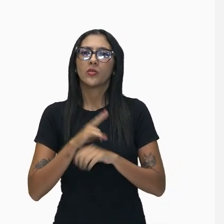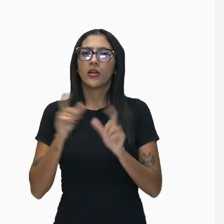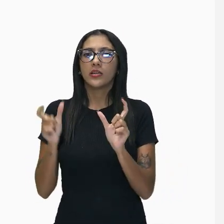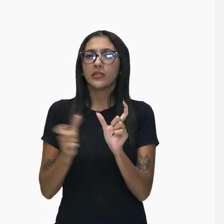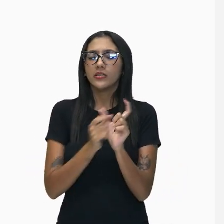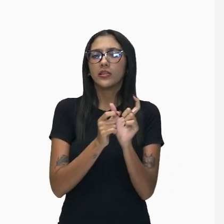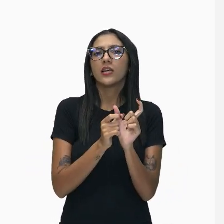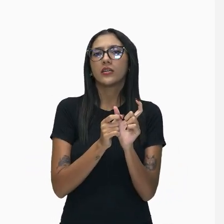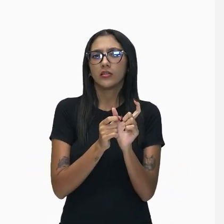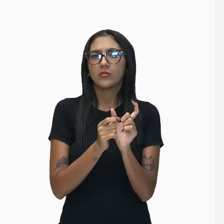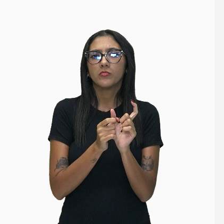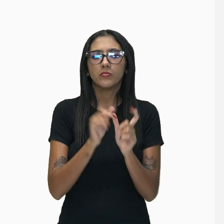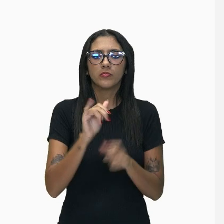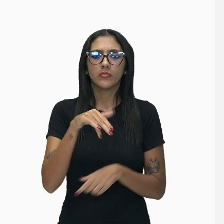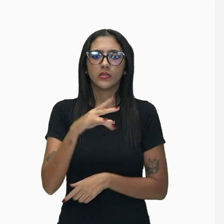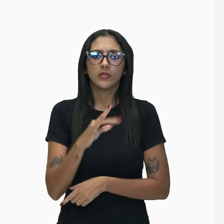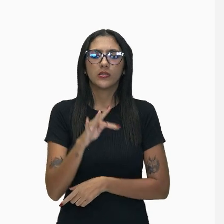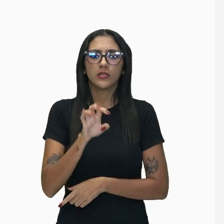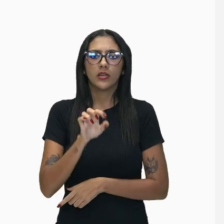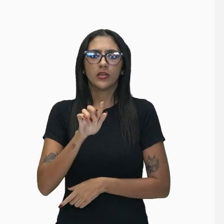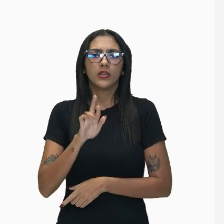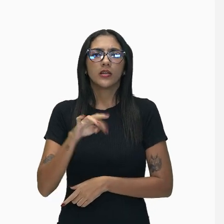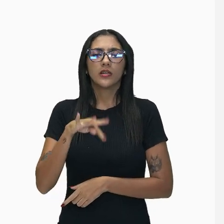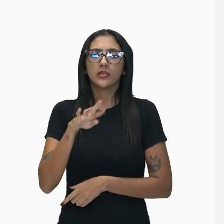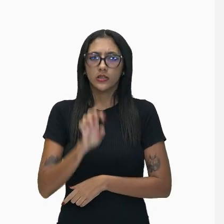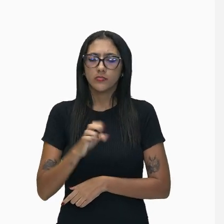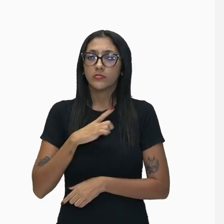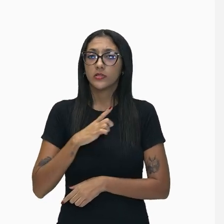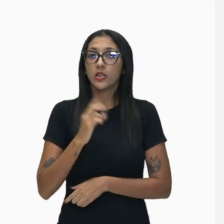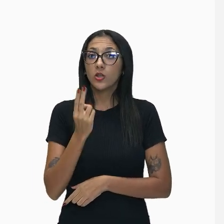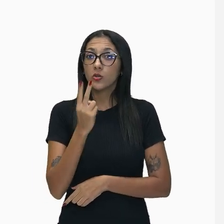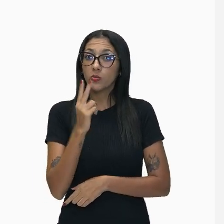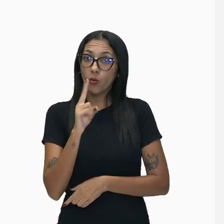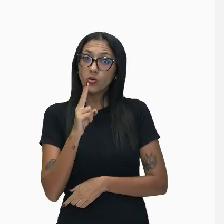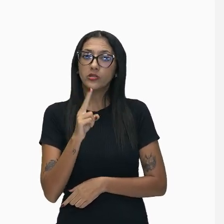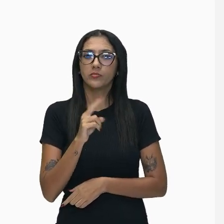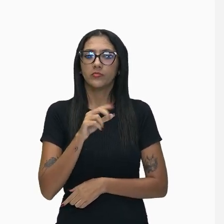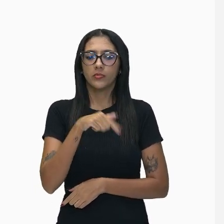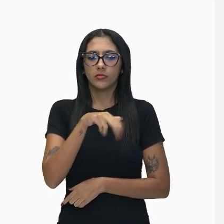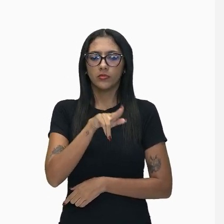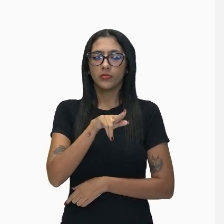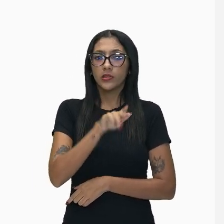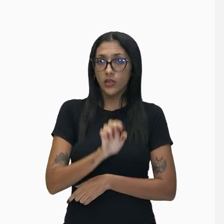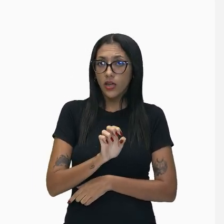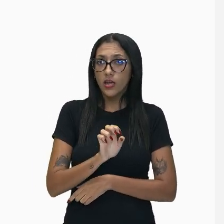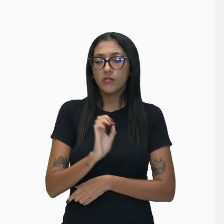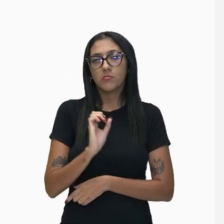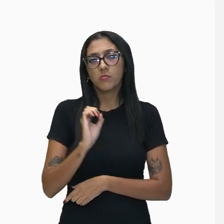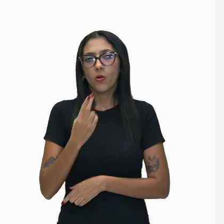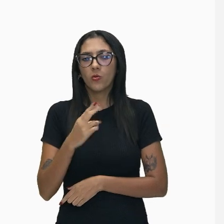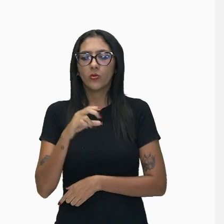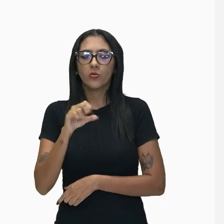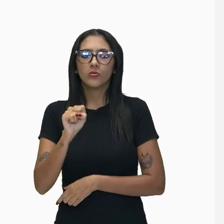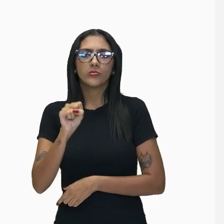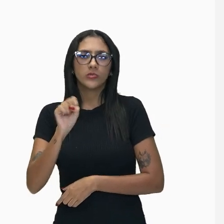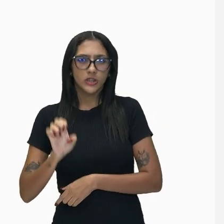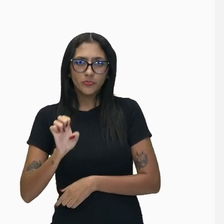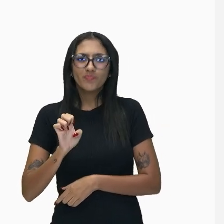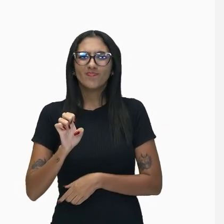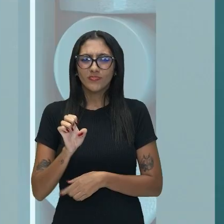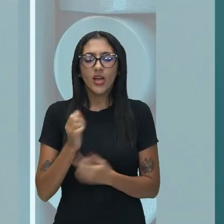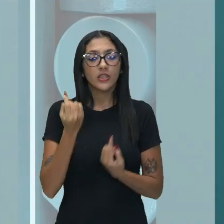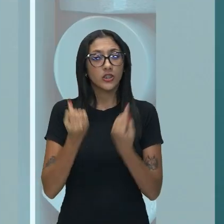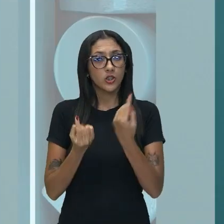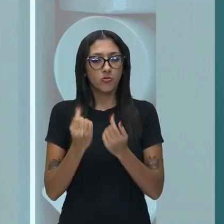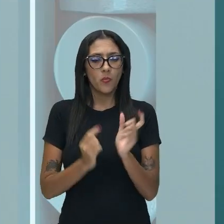integrantes. Que ou se. Então, observem que essas duas conjunções, pessoal, elas não